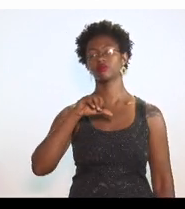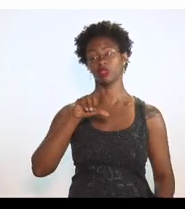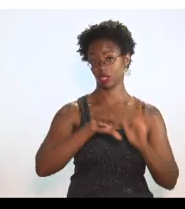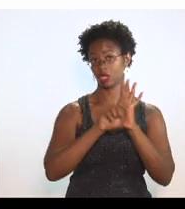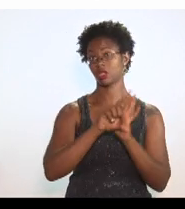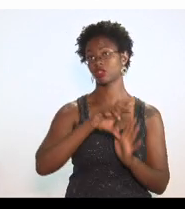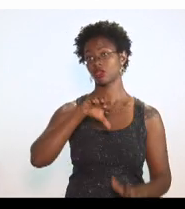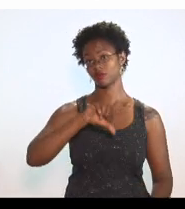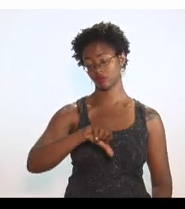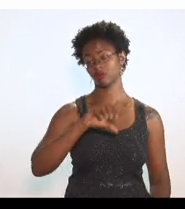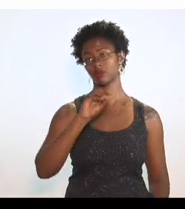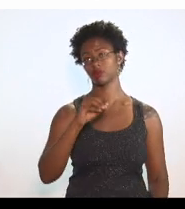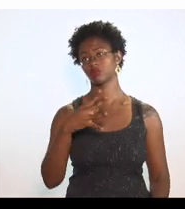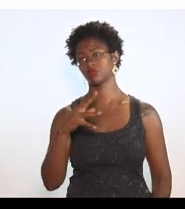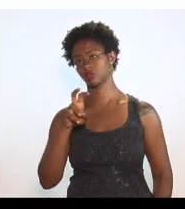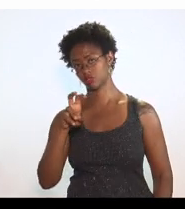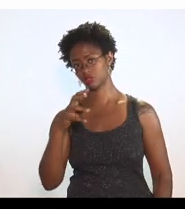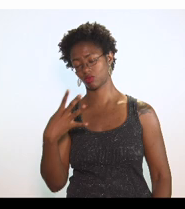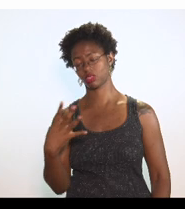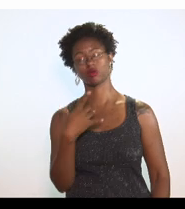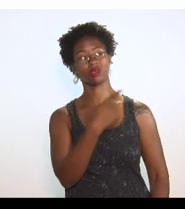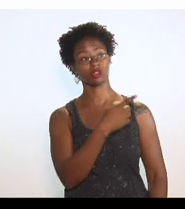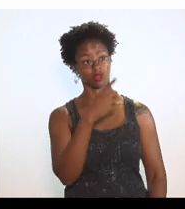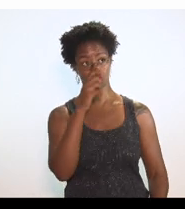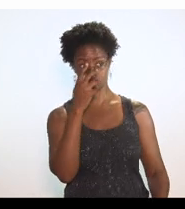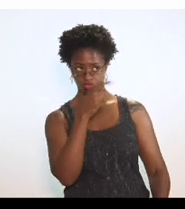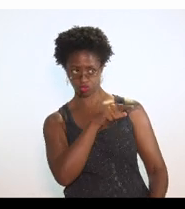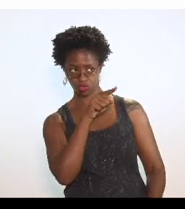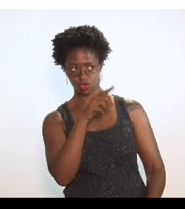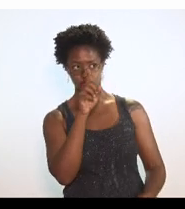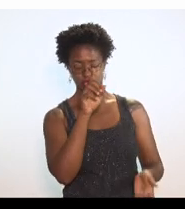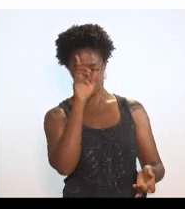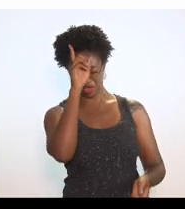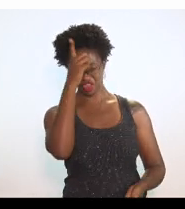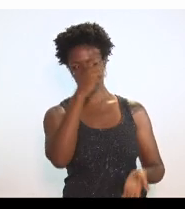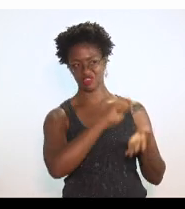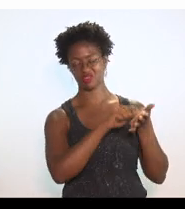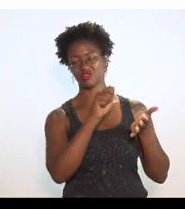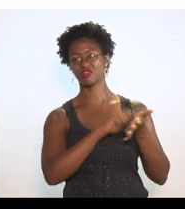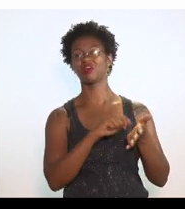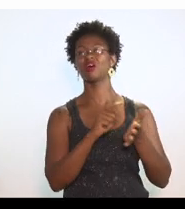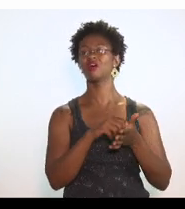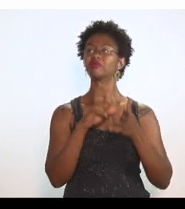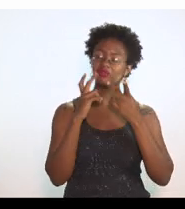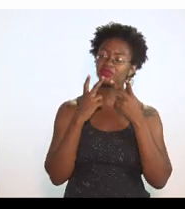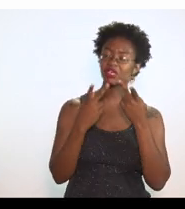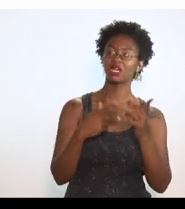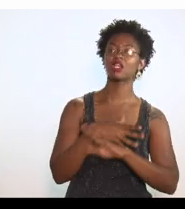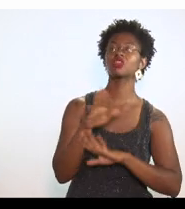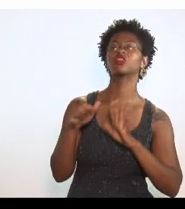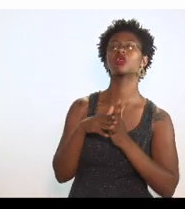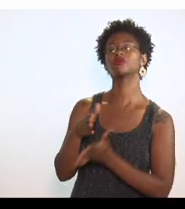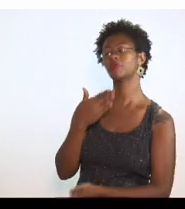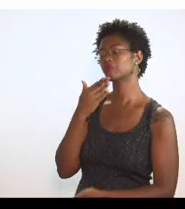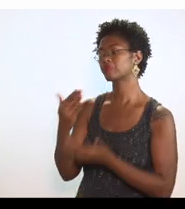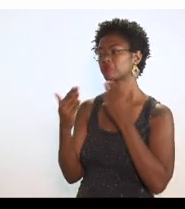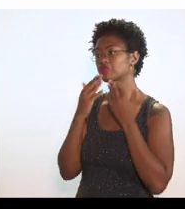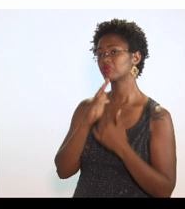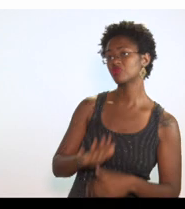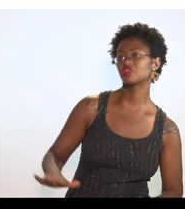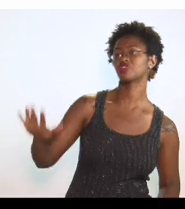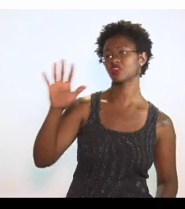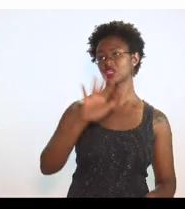autoria de vossa excelência, ela já prevê todas as exigências, de forma geral, dos incentivos